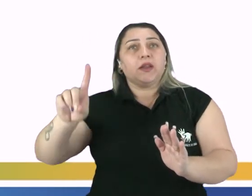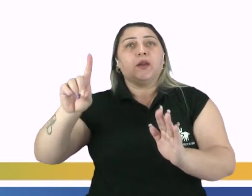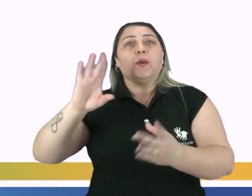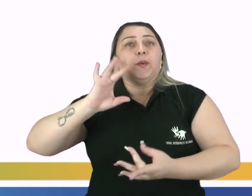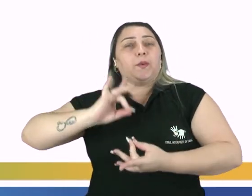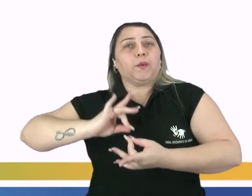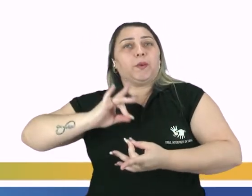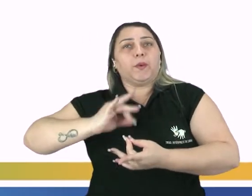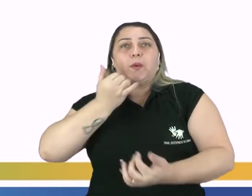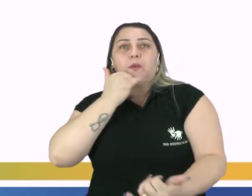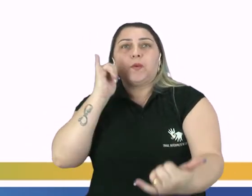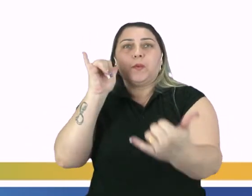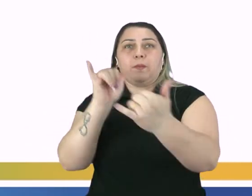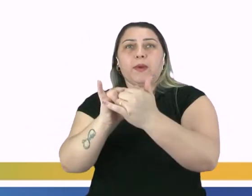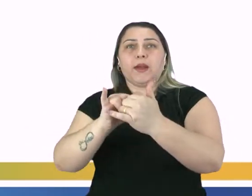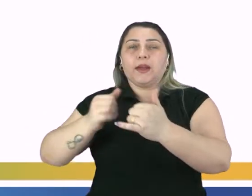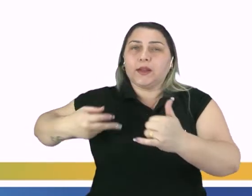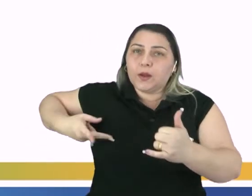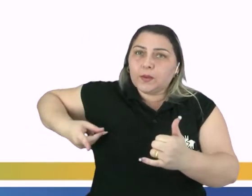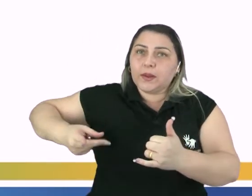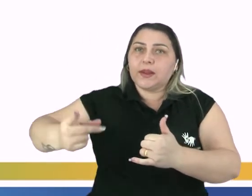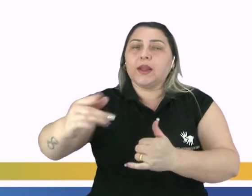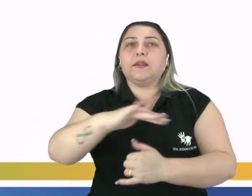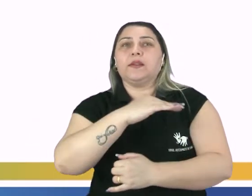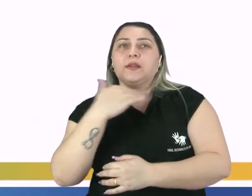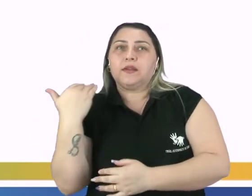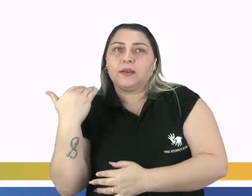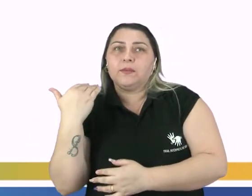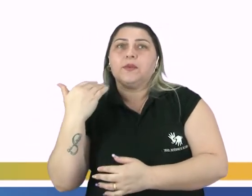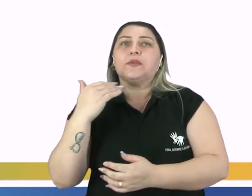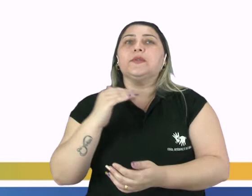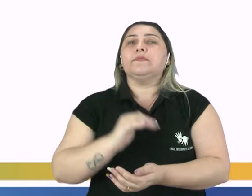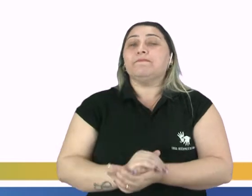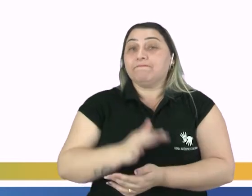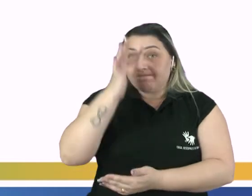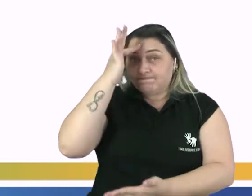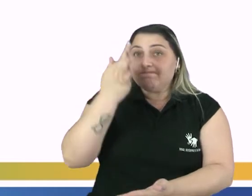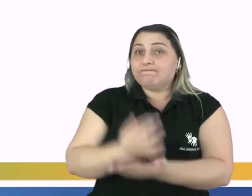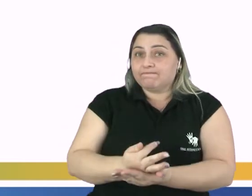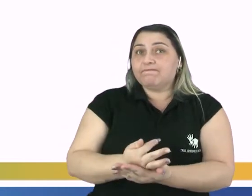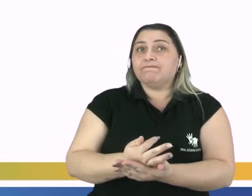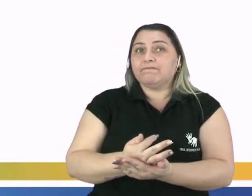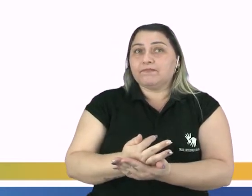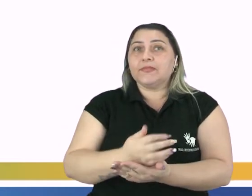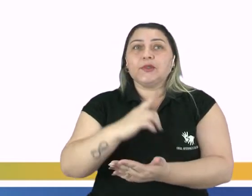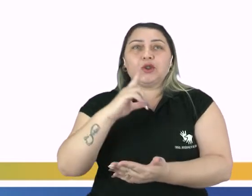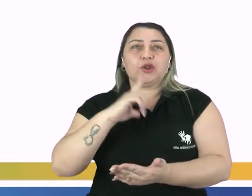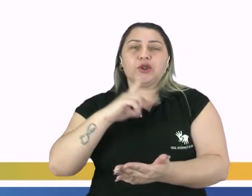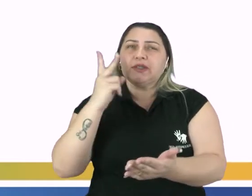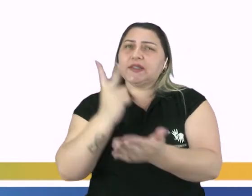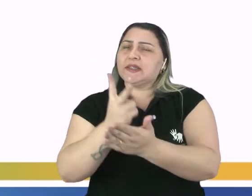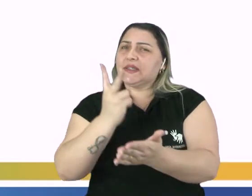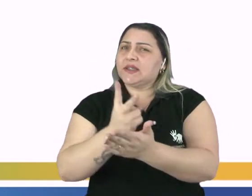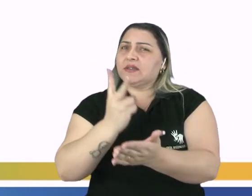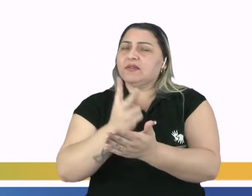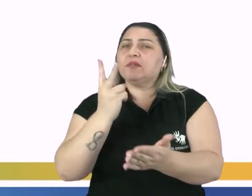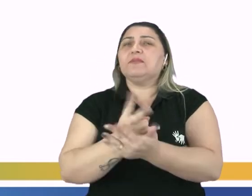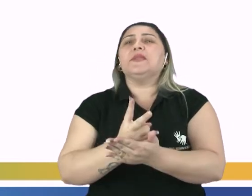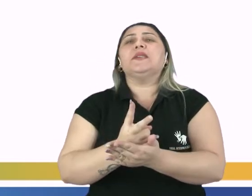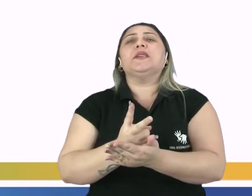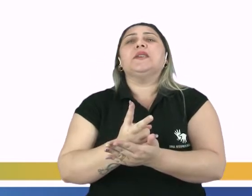teocentrismo, no espiritual, no perdão, no eterno, na morte e na fé. Então, havia sempre essa oposição.